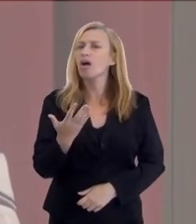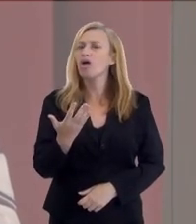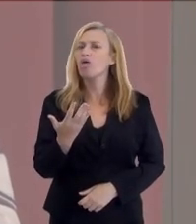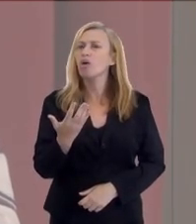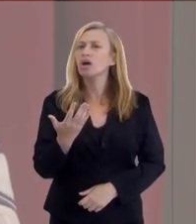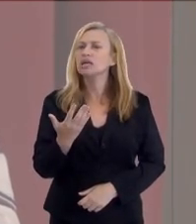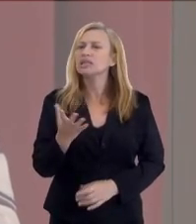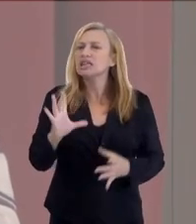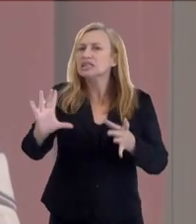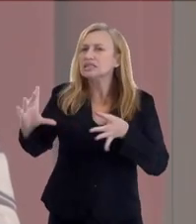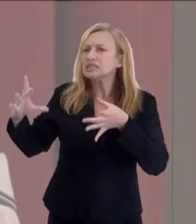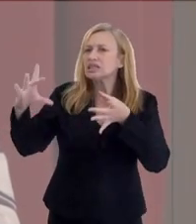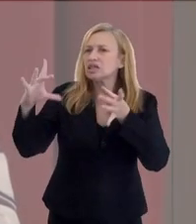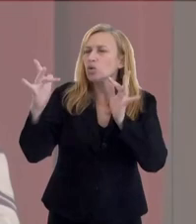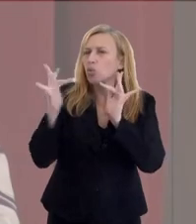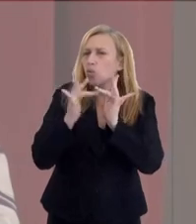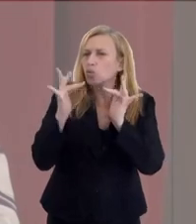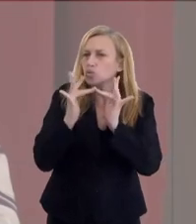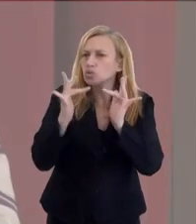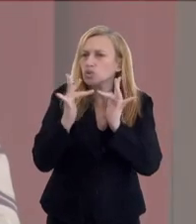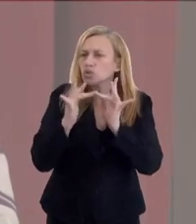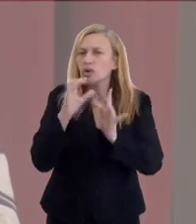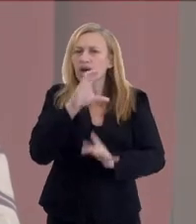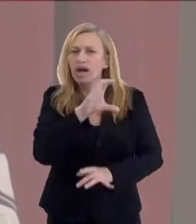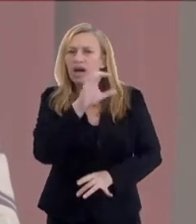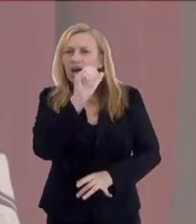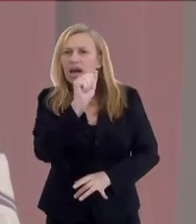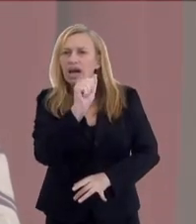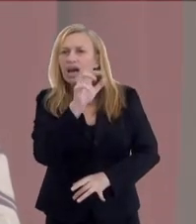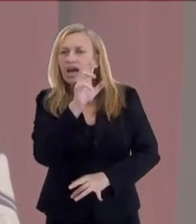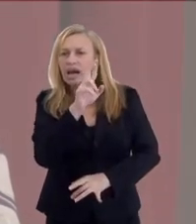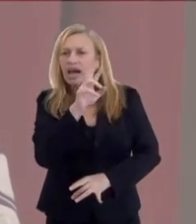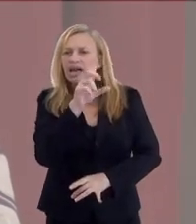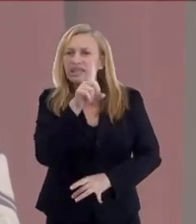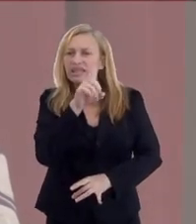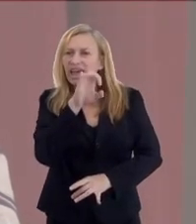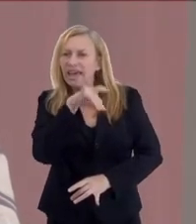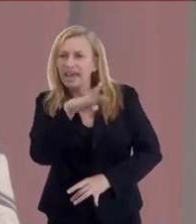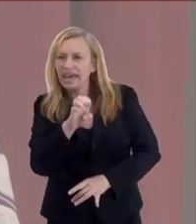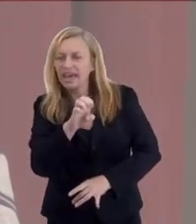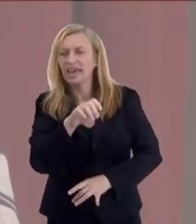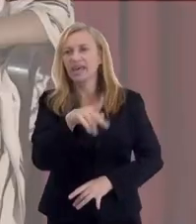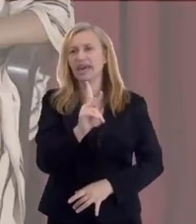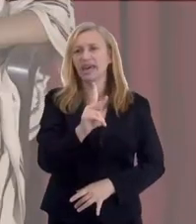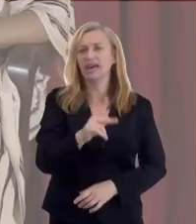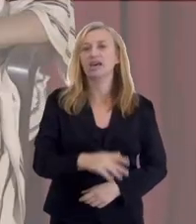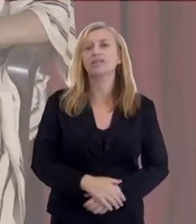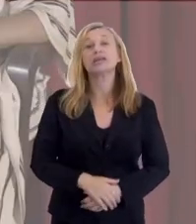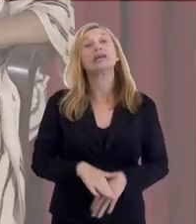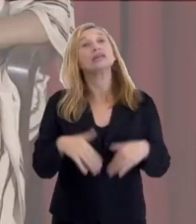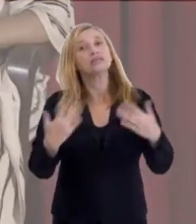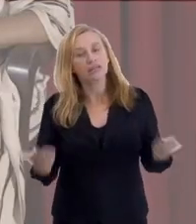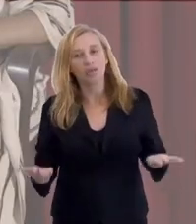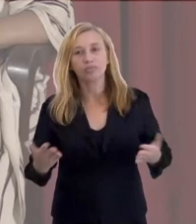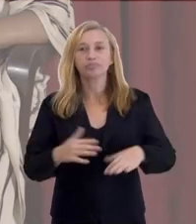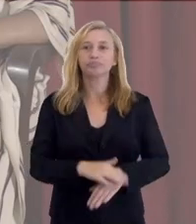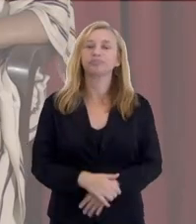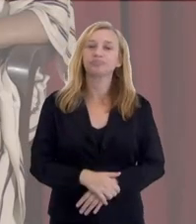esse contato com Kardec? Então,